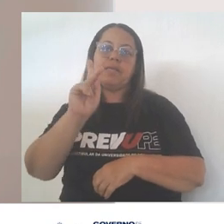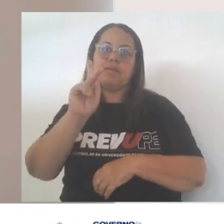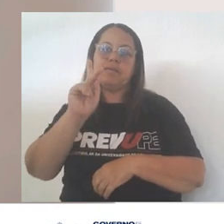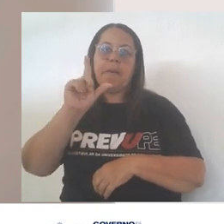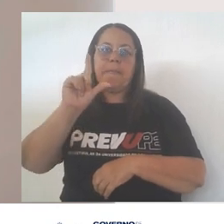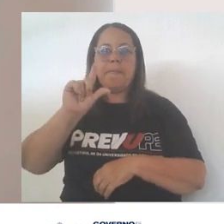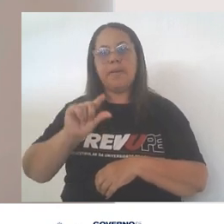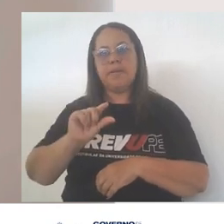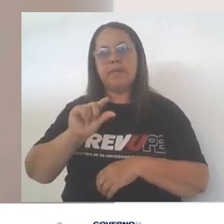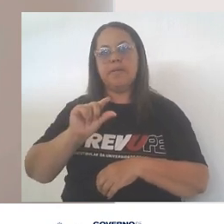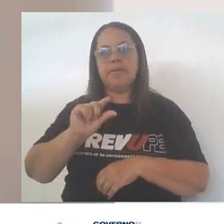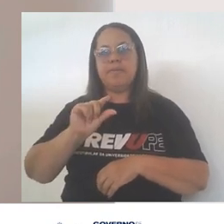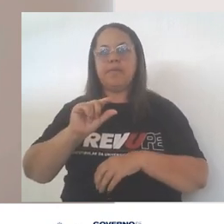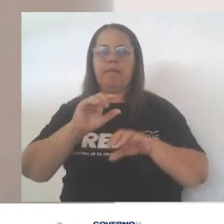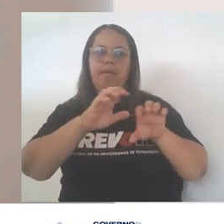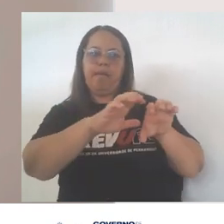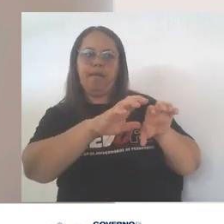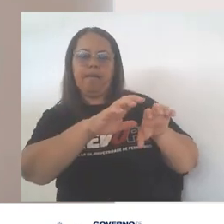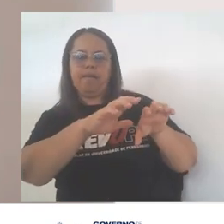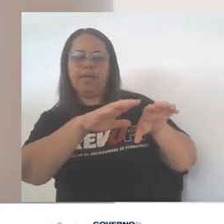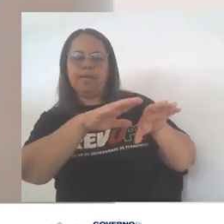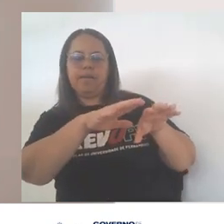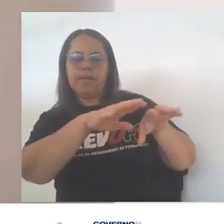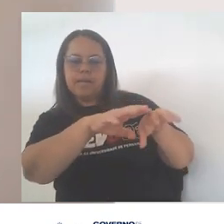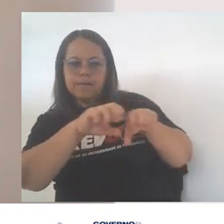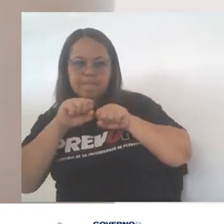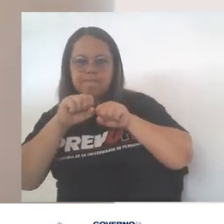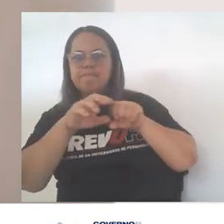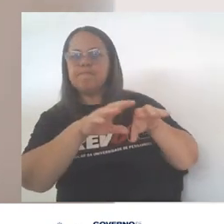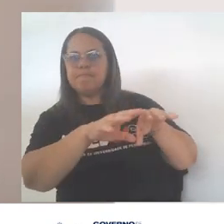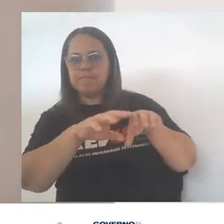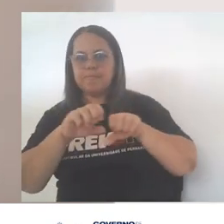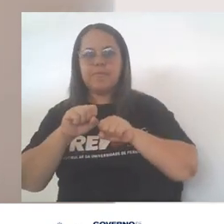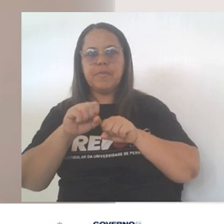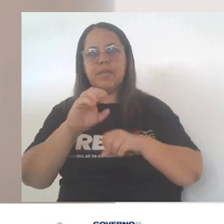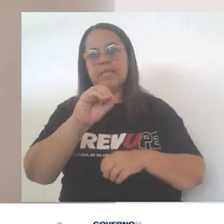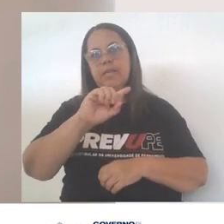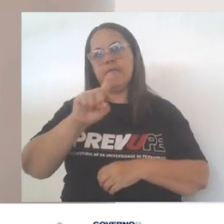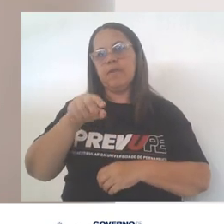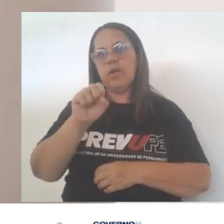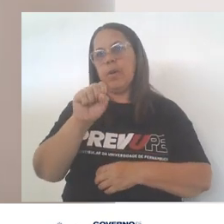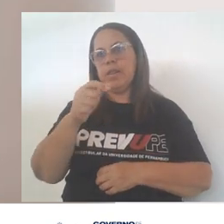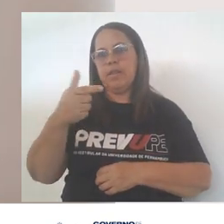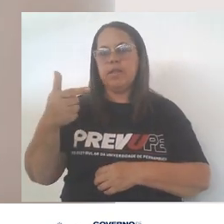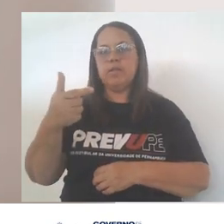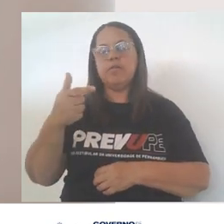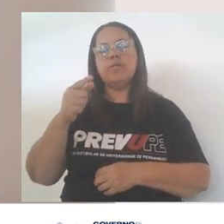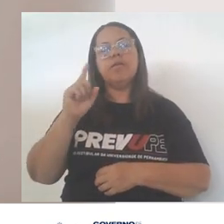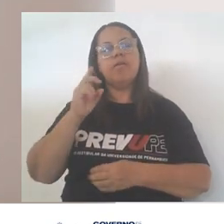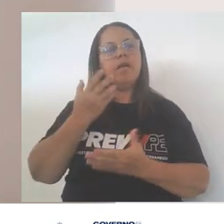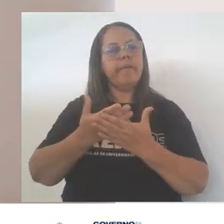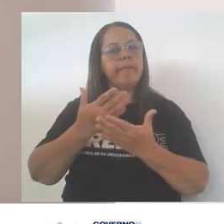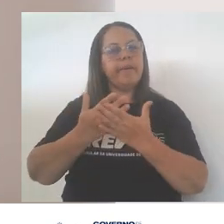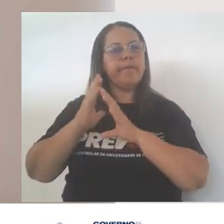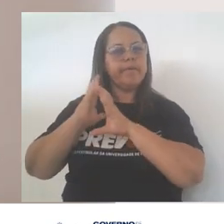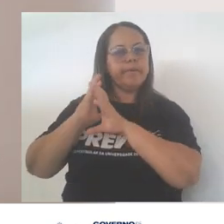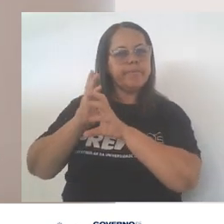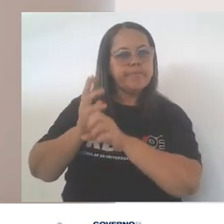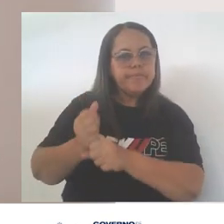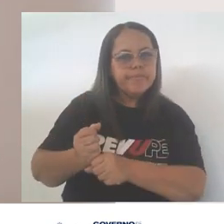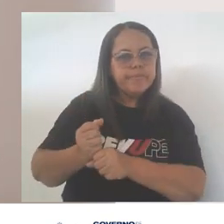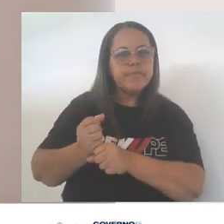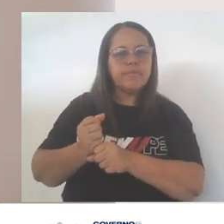eletronegatividade, de valor 0,82. Nesse momento, vale a pena revisar o assunto sobre tabela